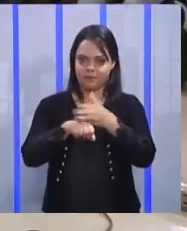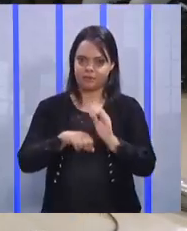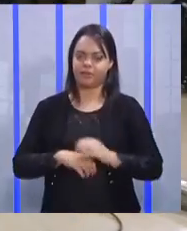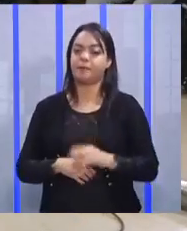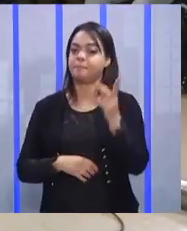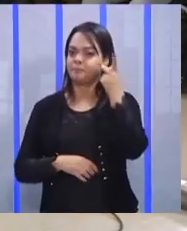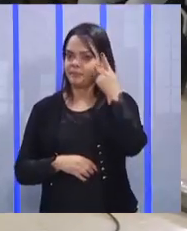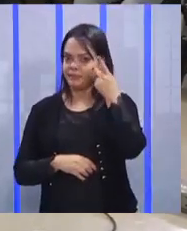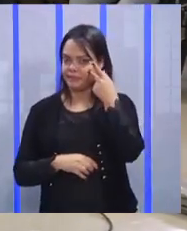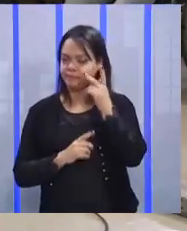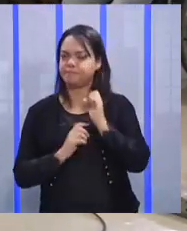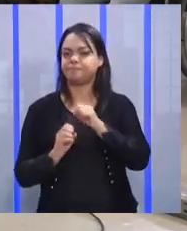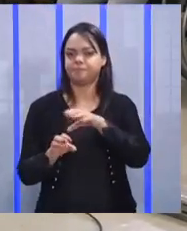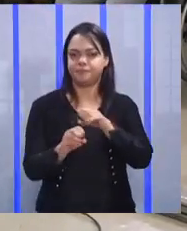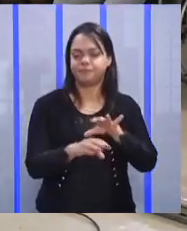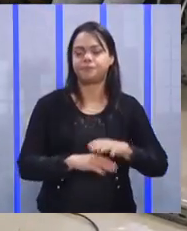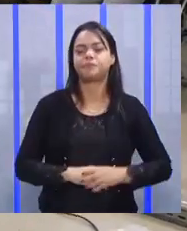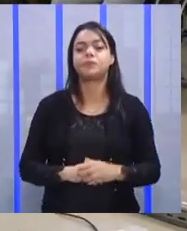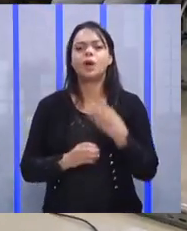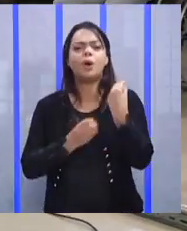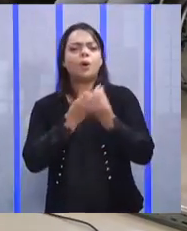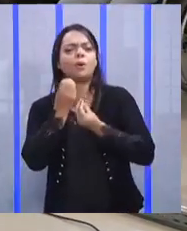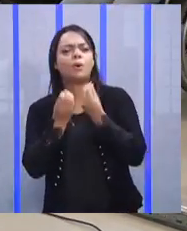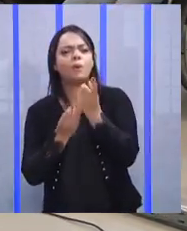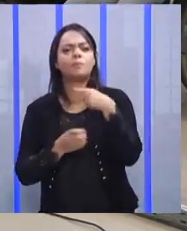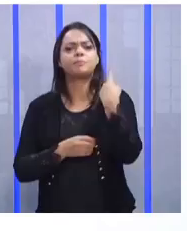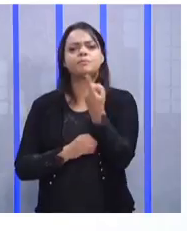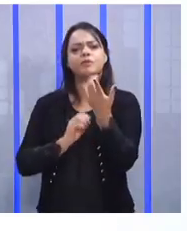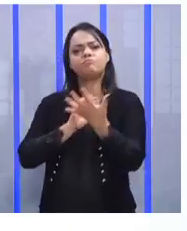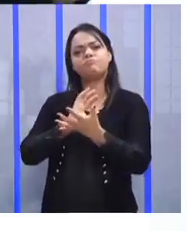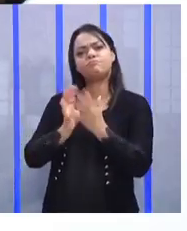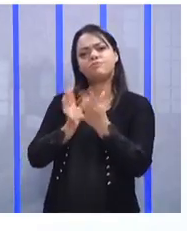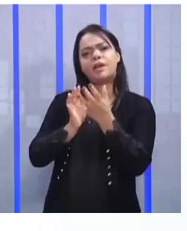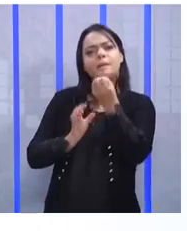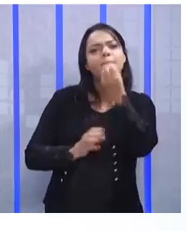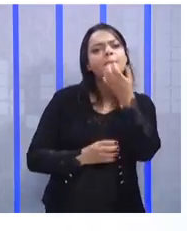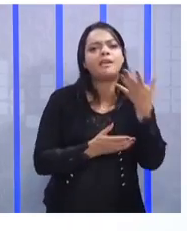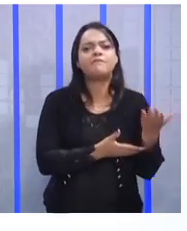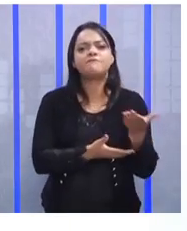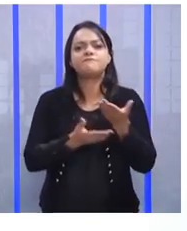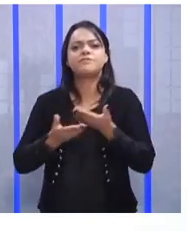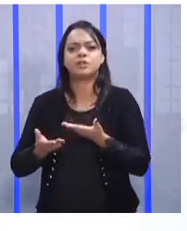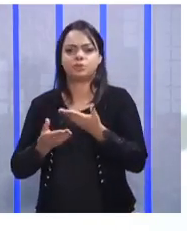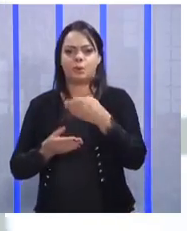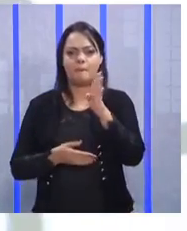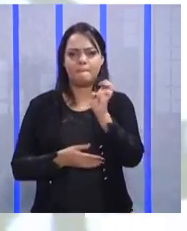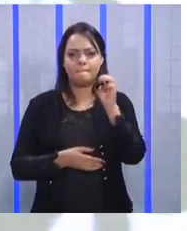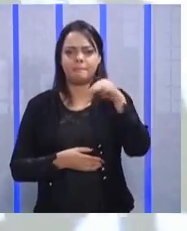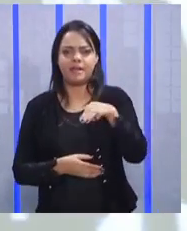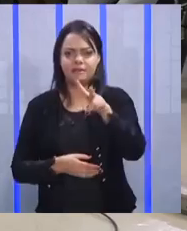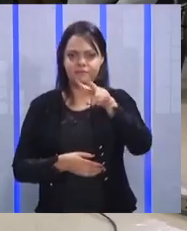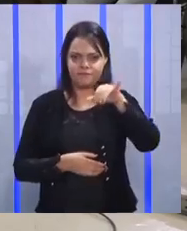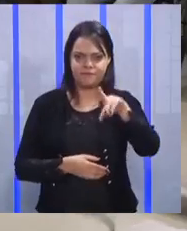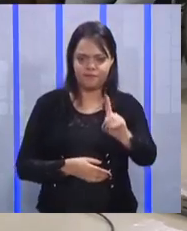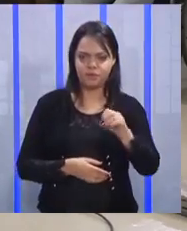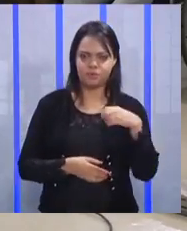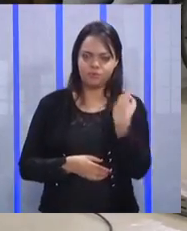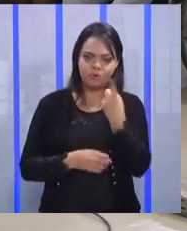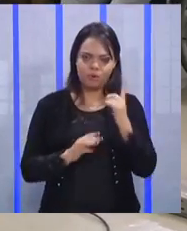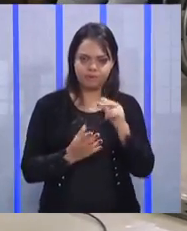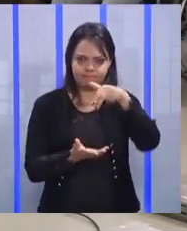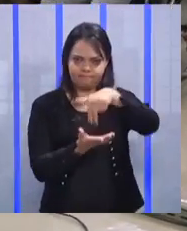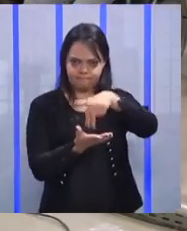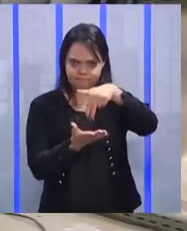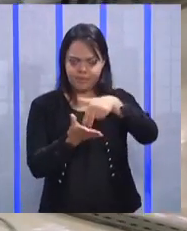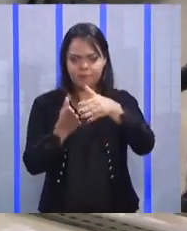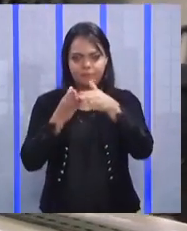Com a Priscila. Como que a gente fala bem-vindos para todos aqui. Vamos aprender, gente? Vamos ficar em pé